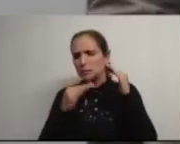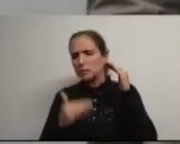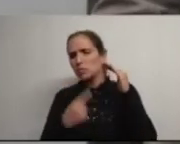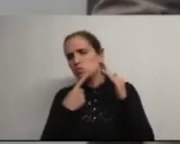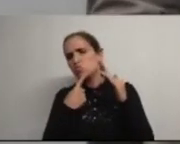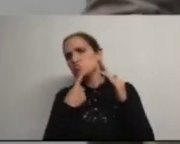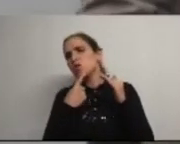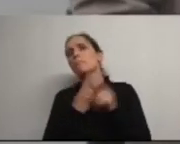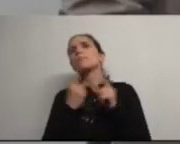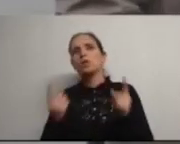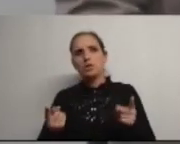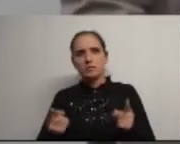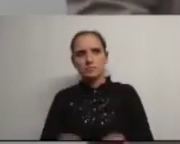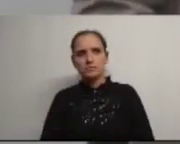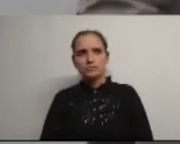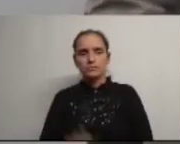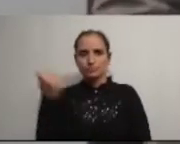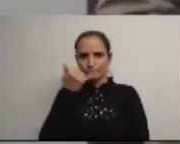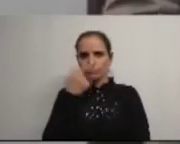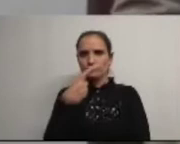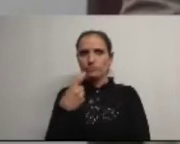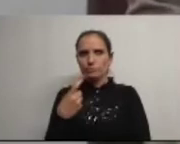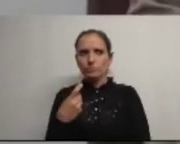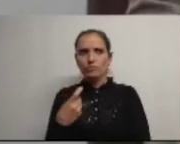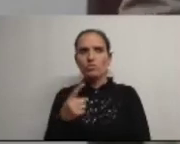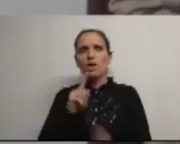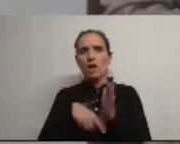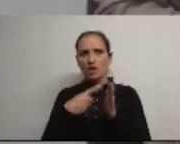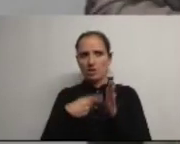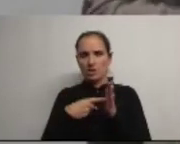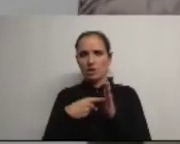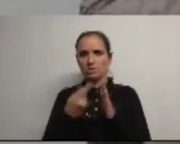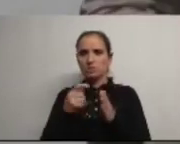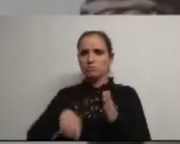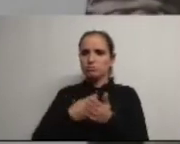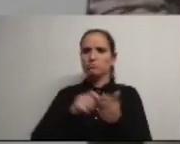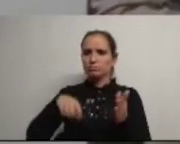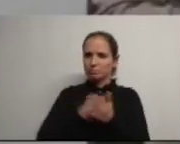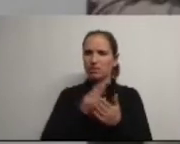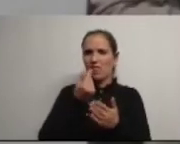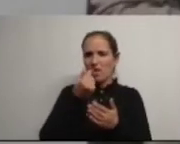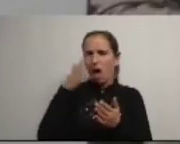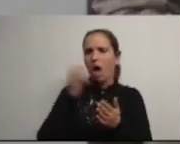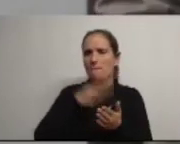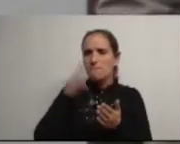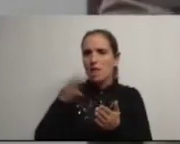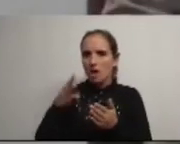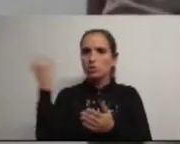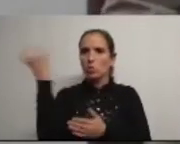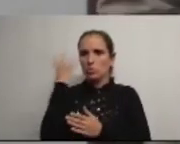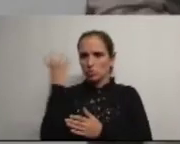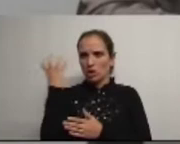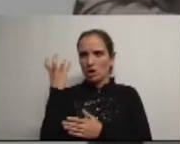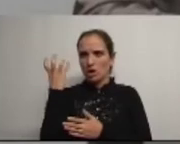de 33 lugares segunda questão Águeda investe centenas de milhares de euros na cultura